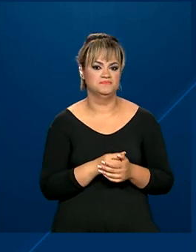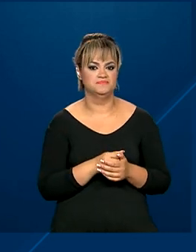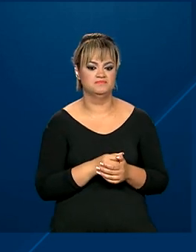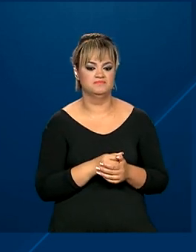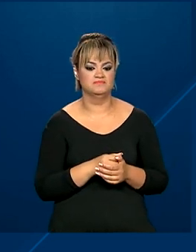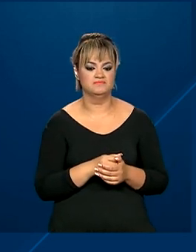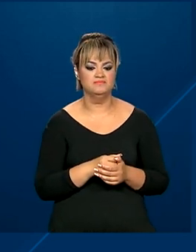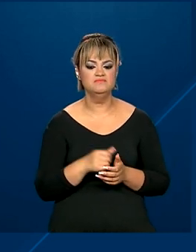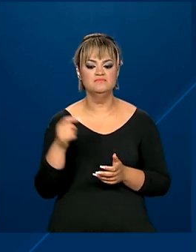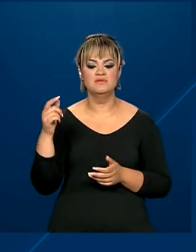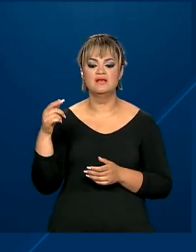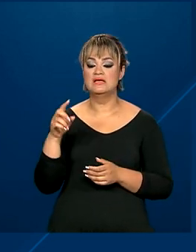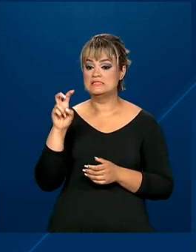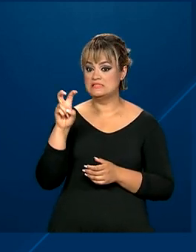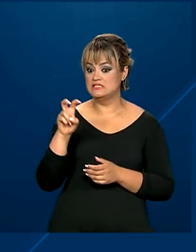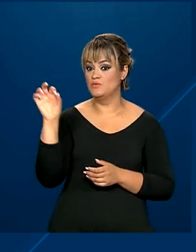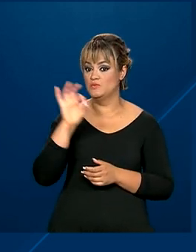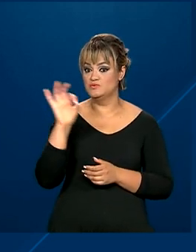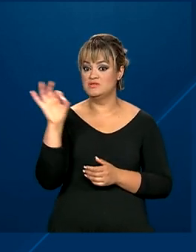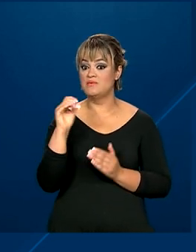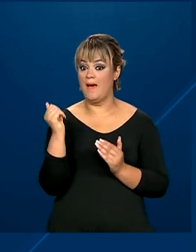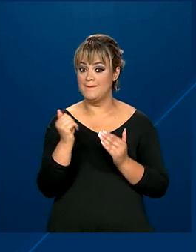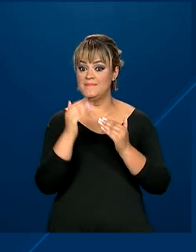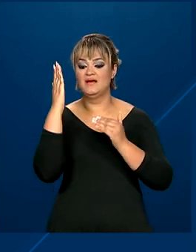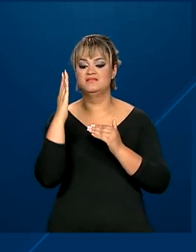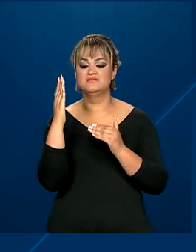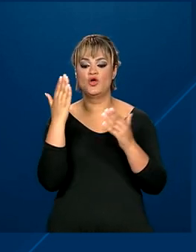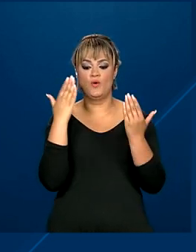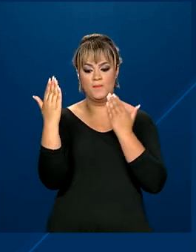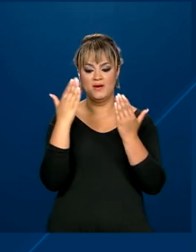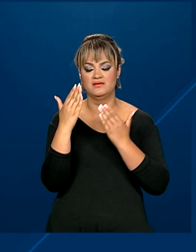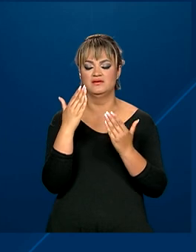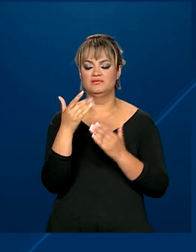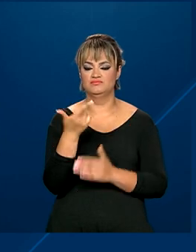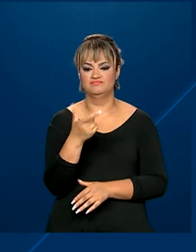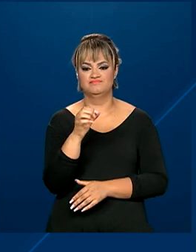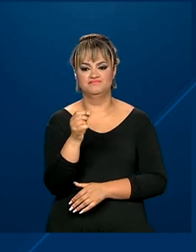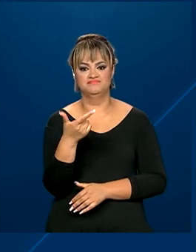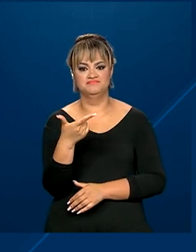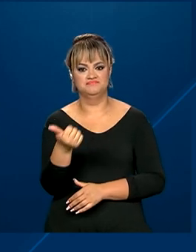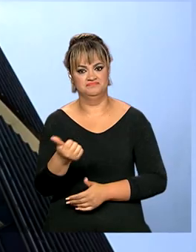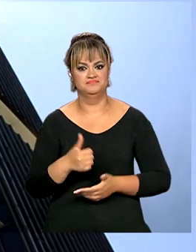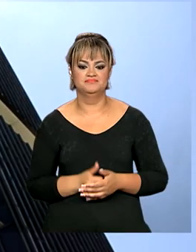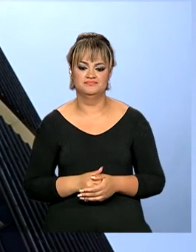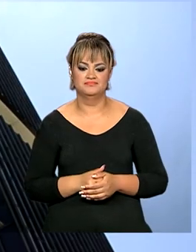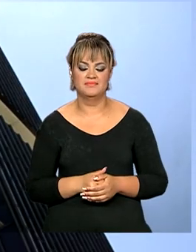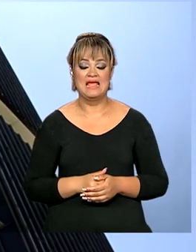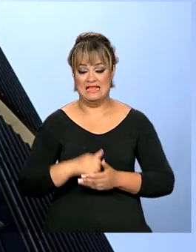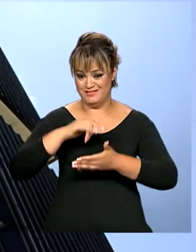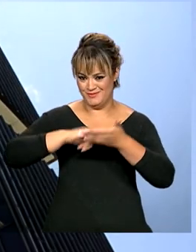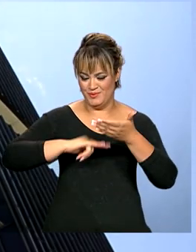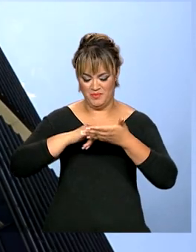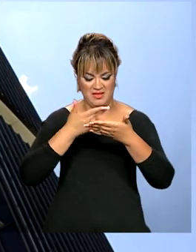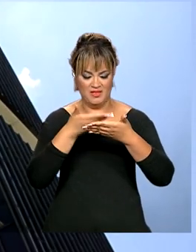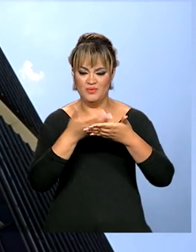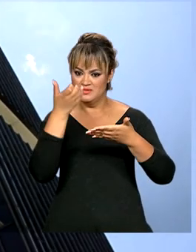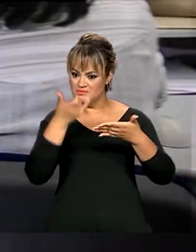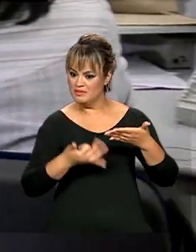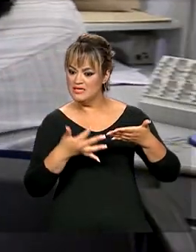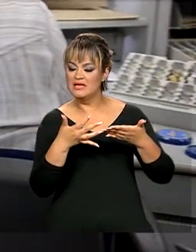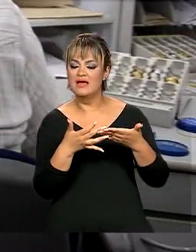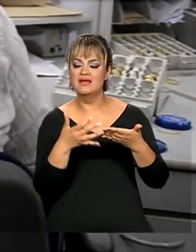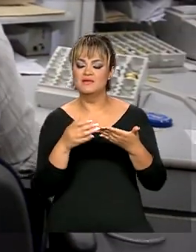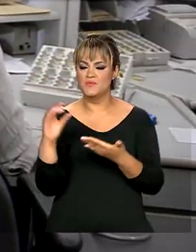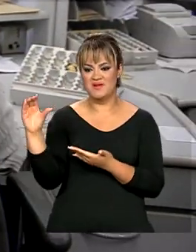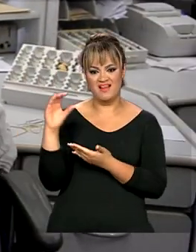valor 5% superior ao registrado em 2021. O documento indica ainda